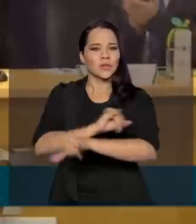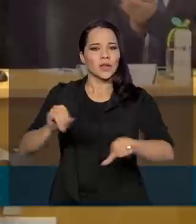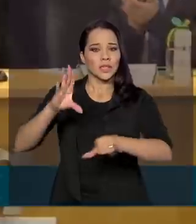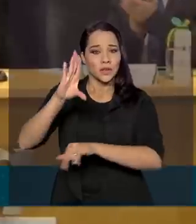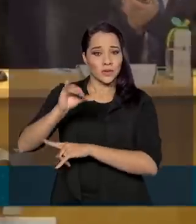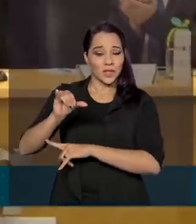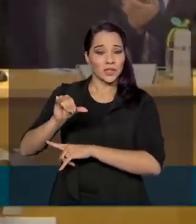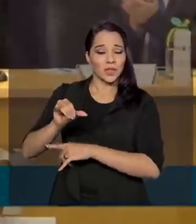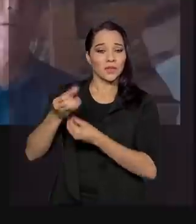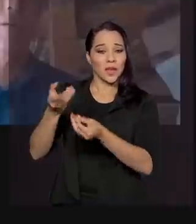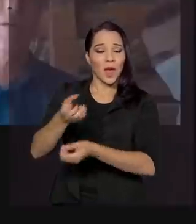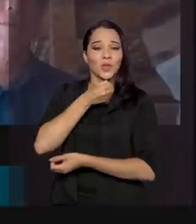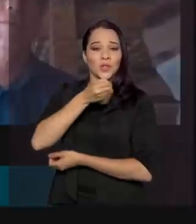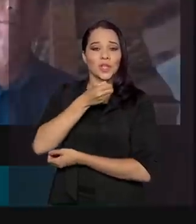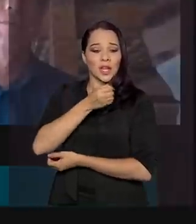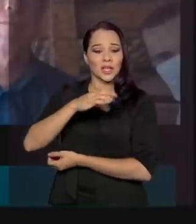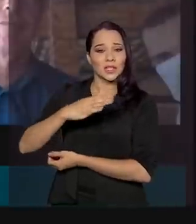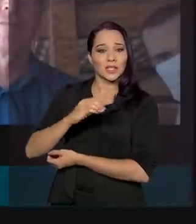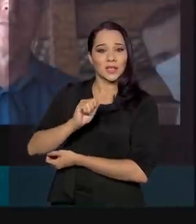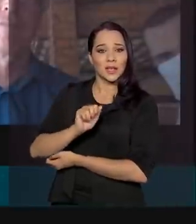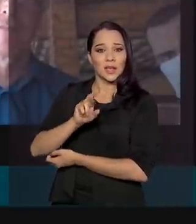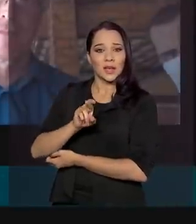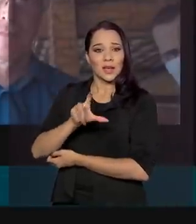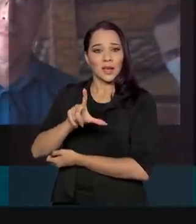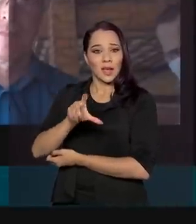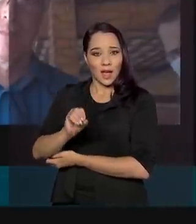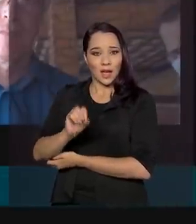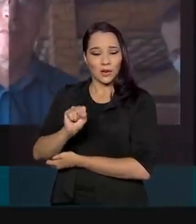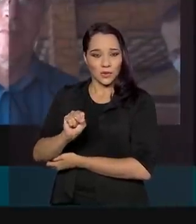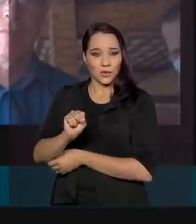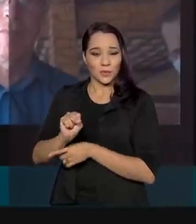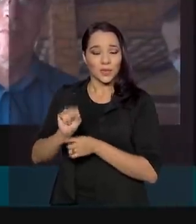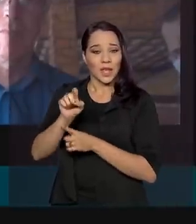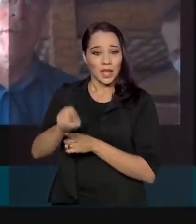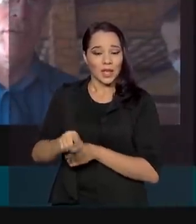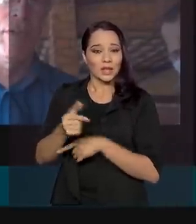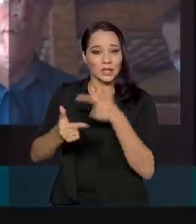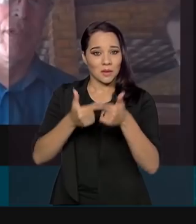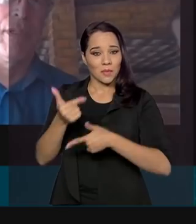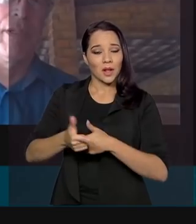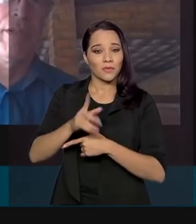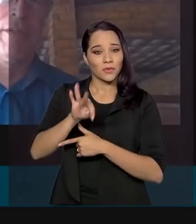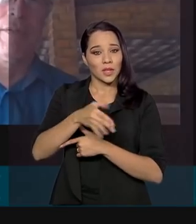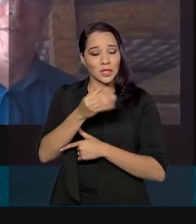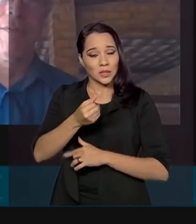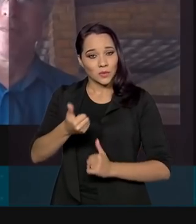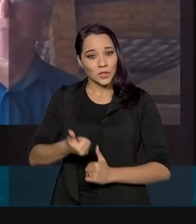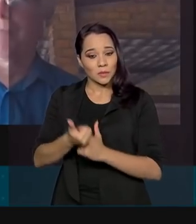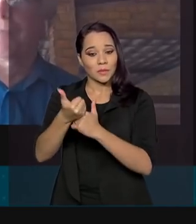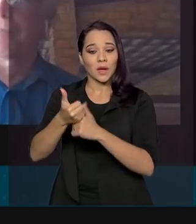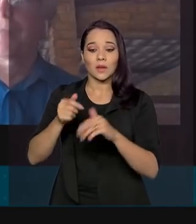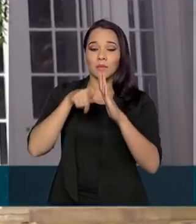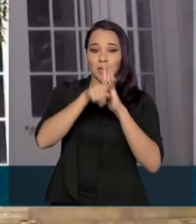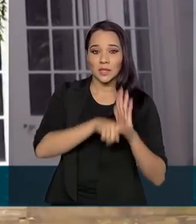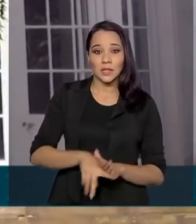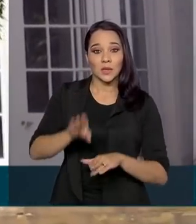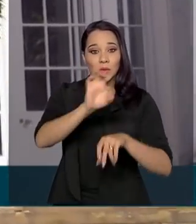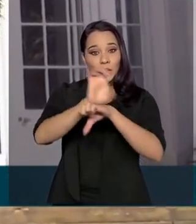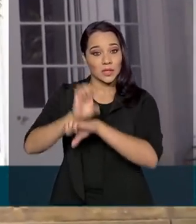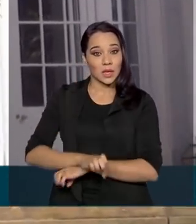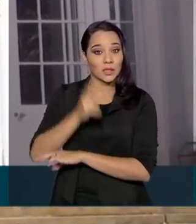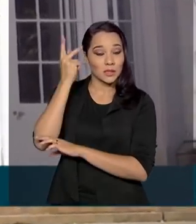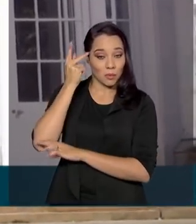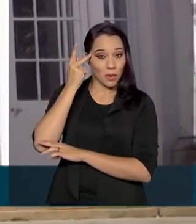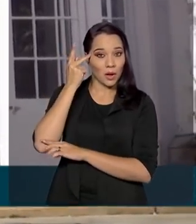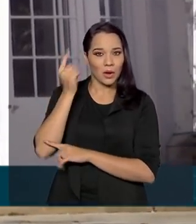Tecnológica ao jornalista Carlos Fioravante, da Fundação de Ambaro à Pesquisa do Estado de São Paulo. Ele